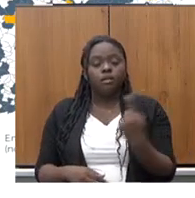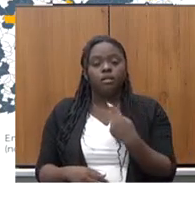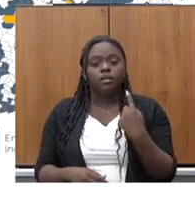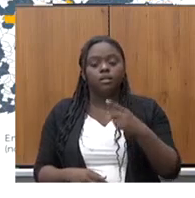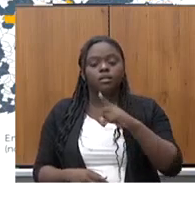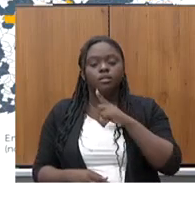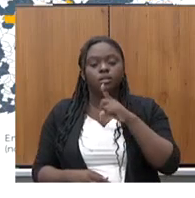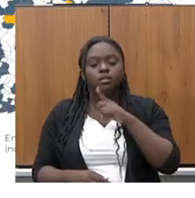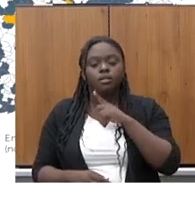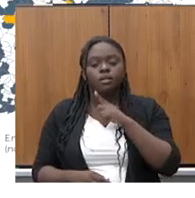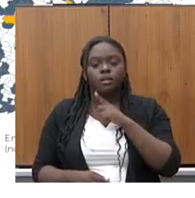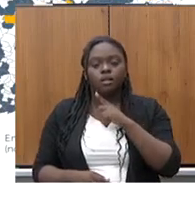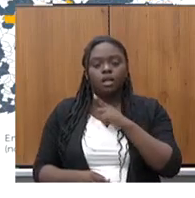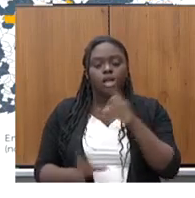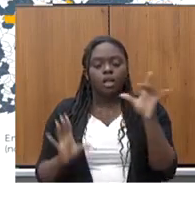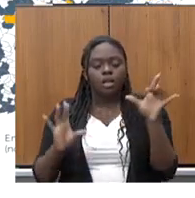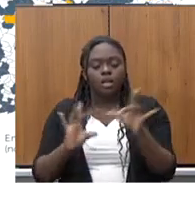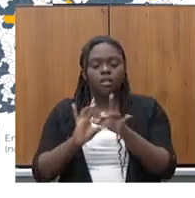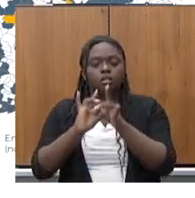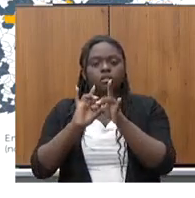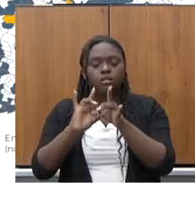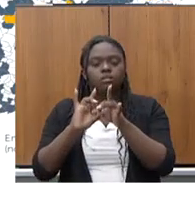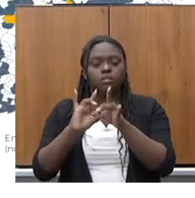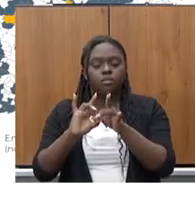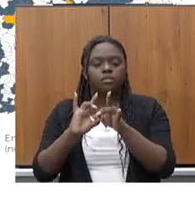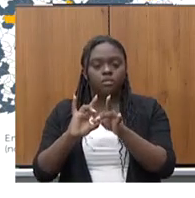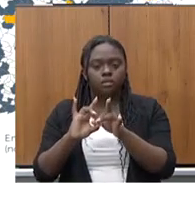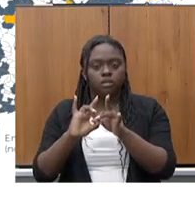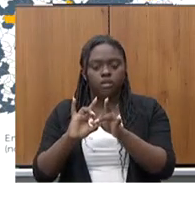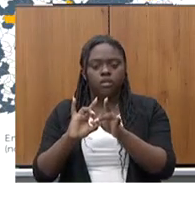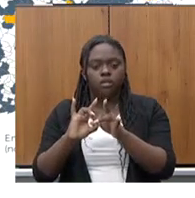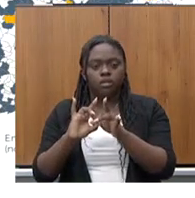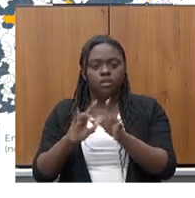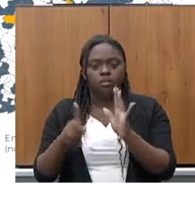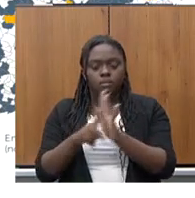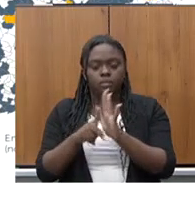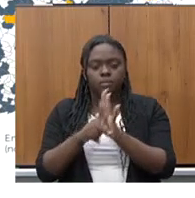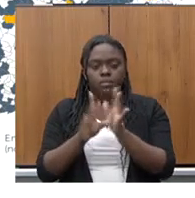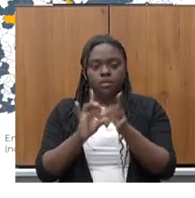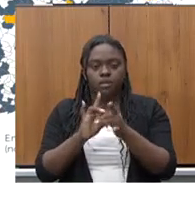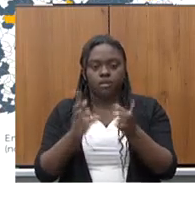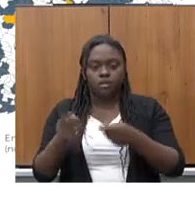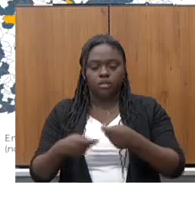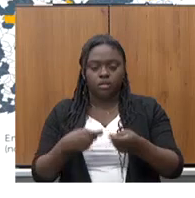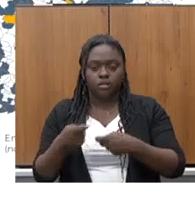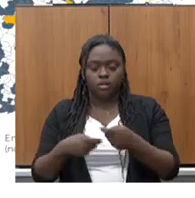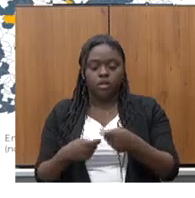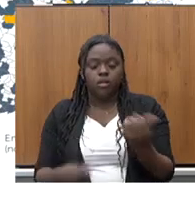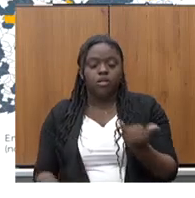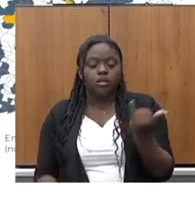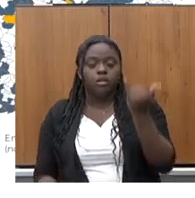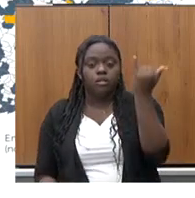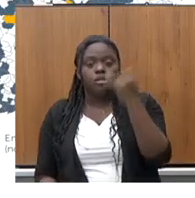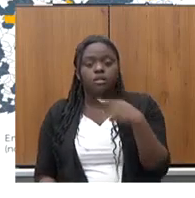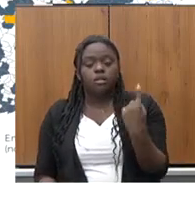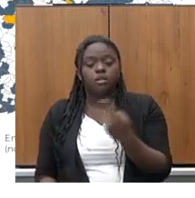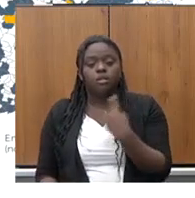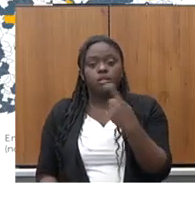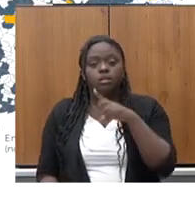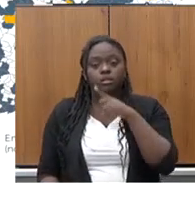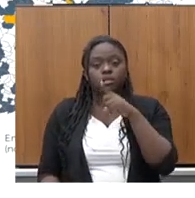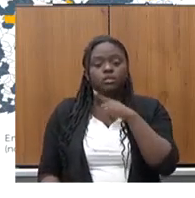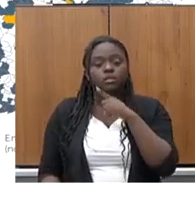alinhamento, esse eclipse da liberdade econômica, é fundamental que a gente tivesse